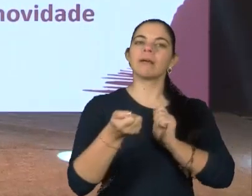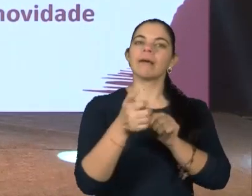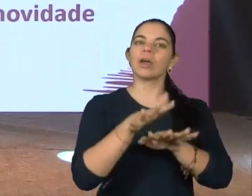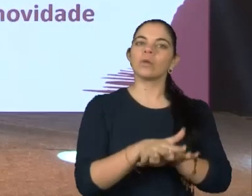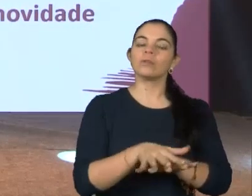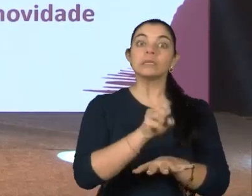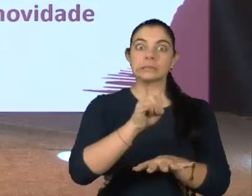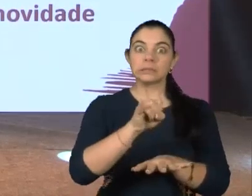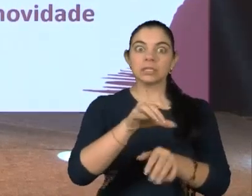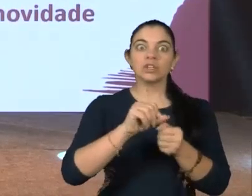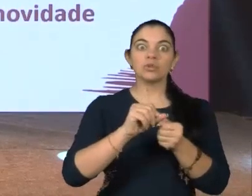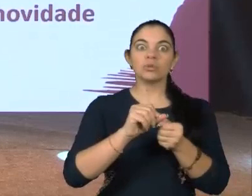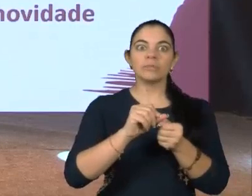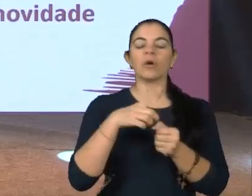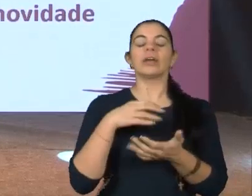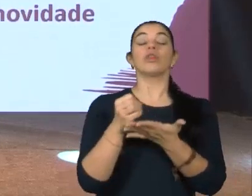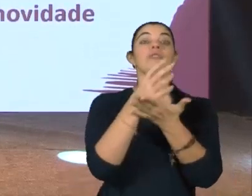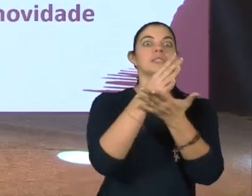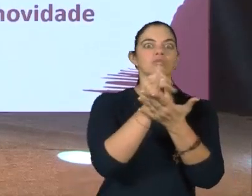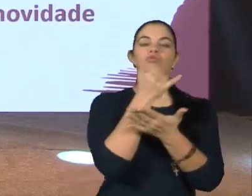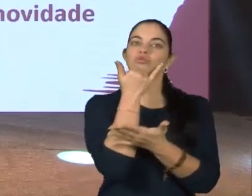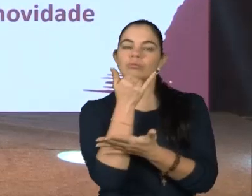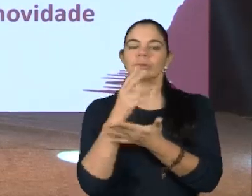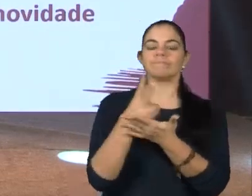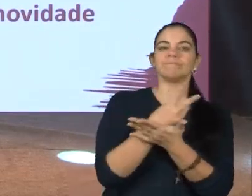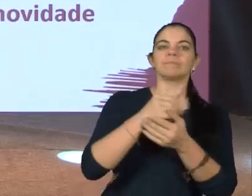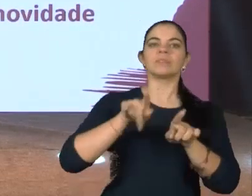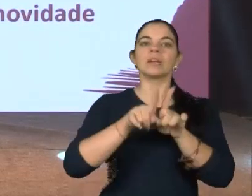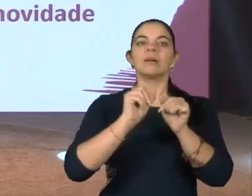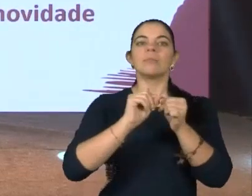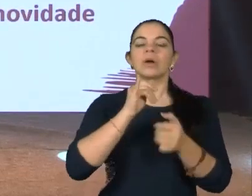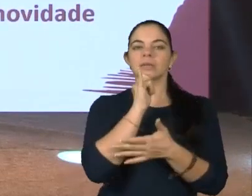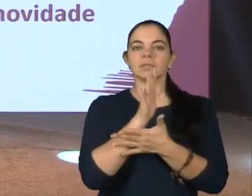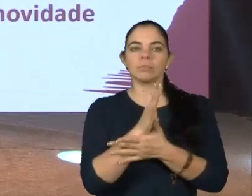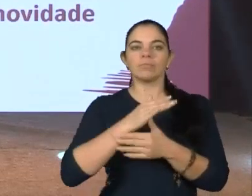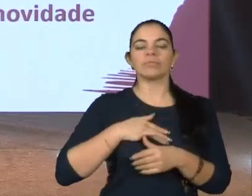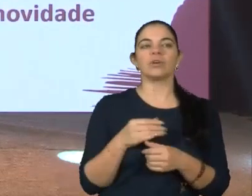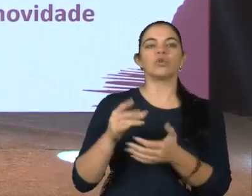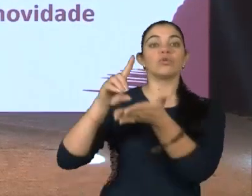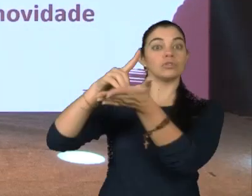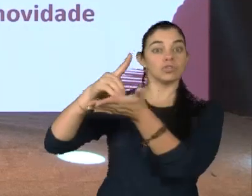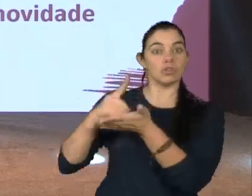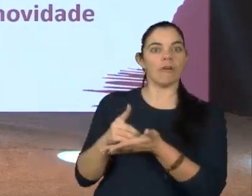digitar, perdão, inovação no Google e der Enter, o Oxford dicionário vai nos trazer que